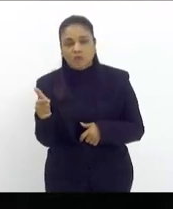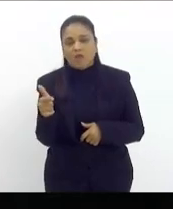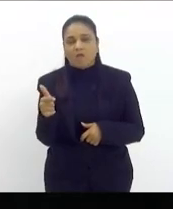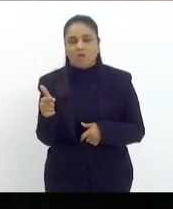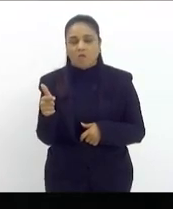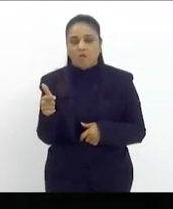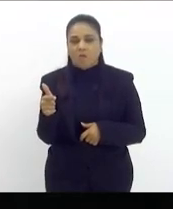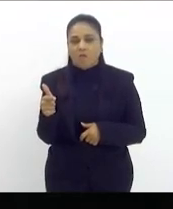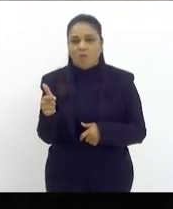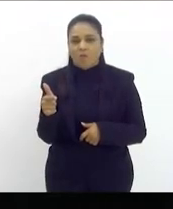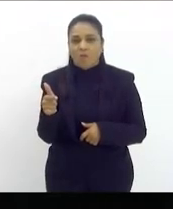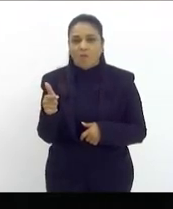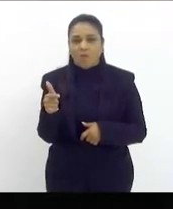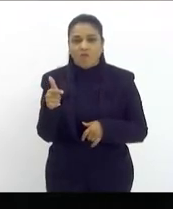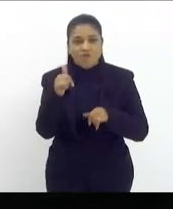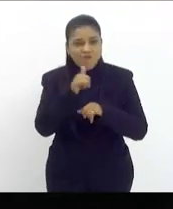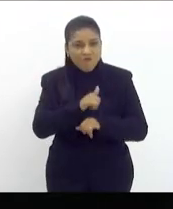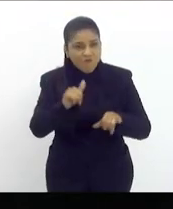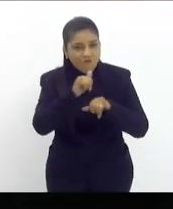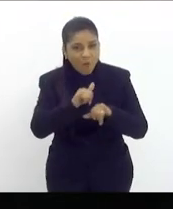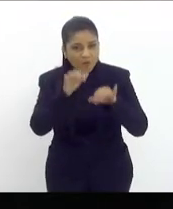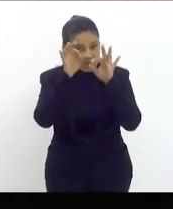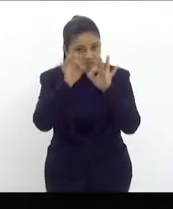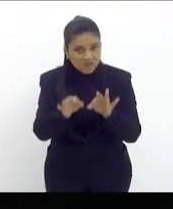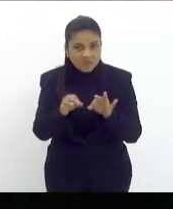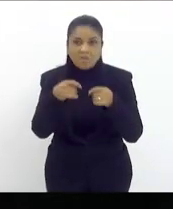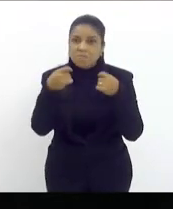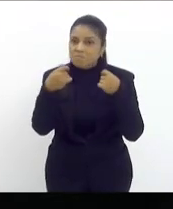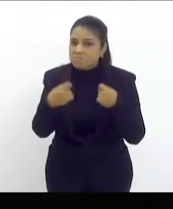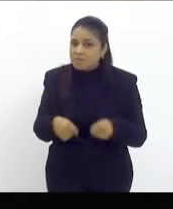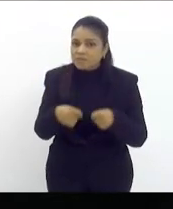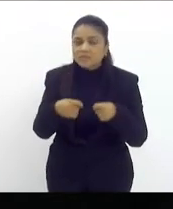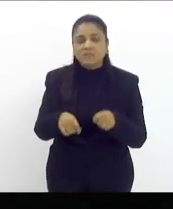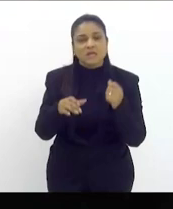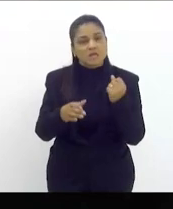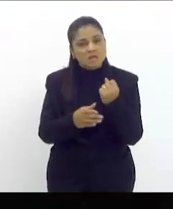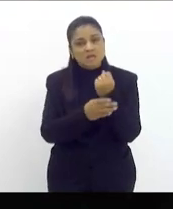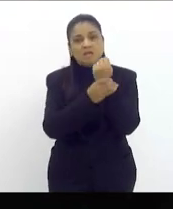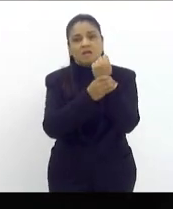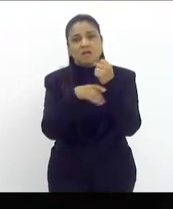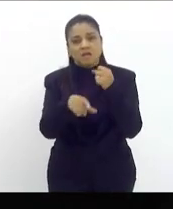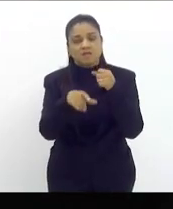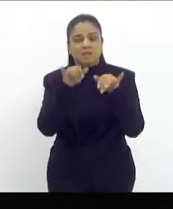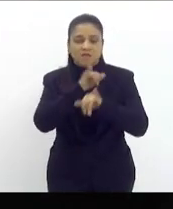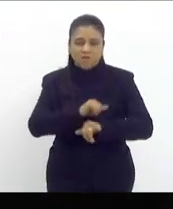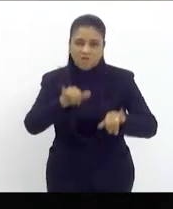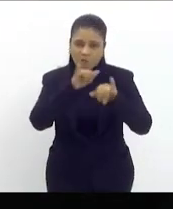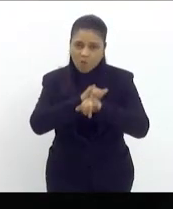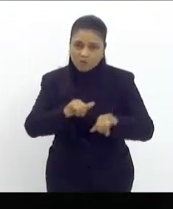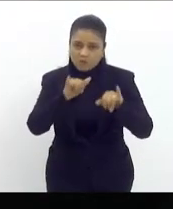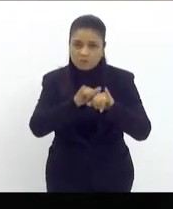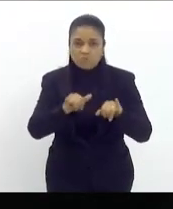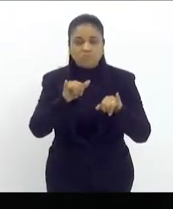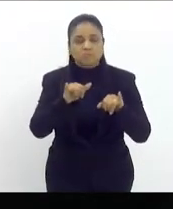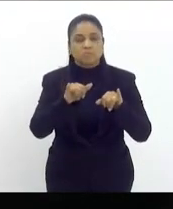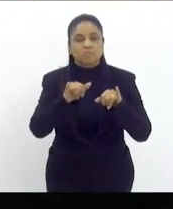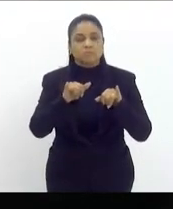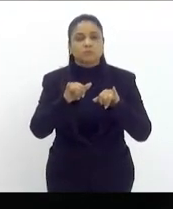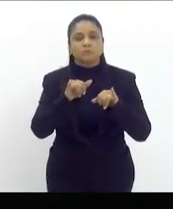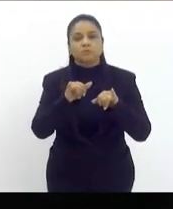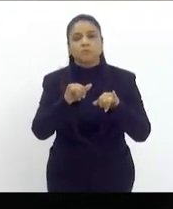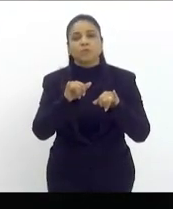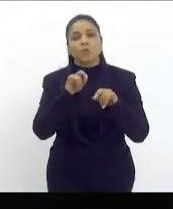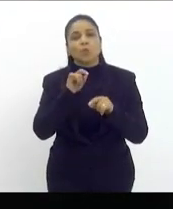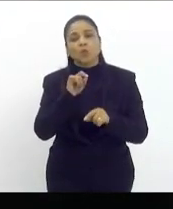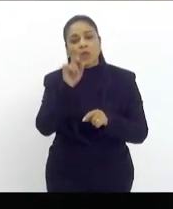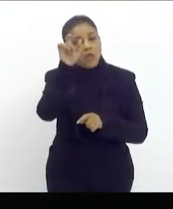a informações eficazes, que essas mulheres garantam o acesso à informação, mas mais que isso, que elas